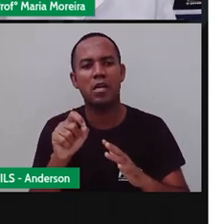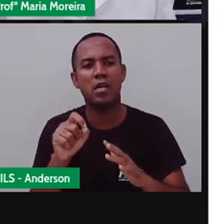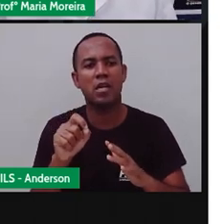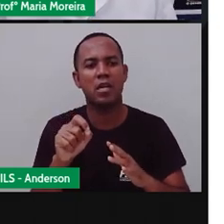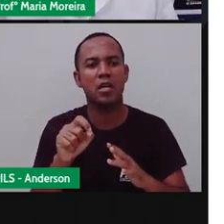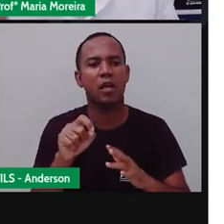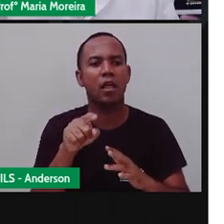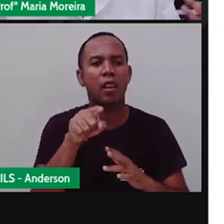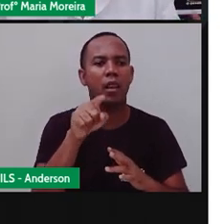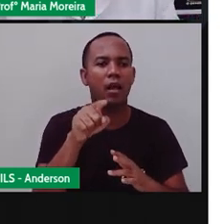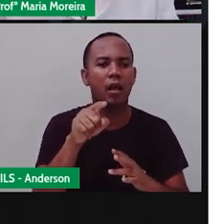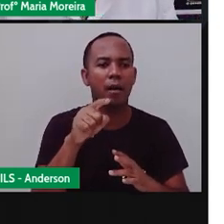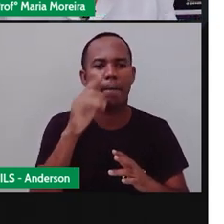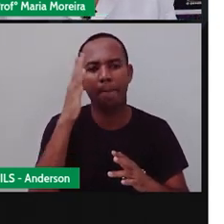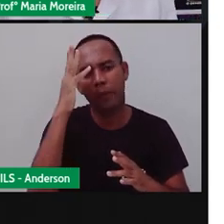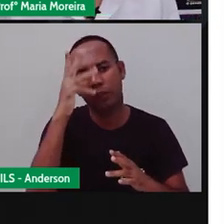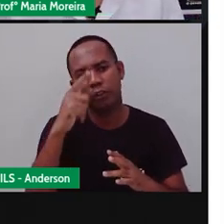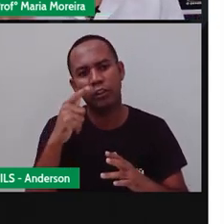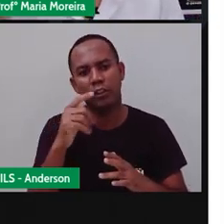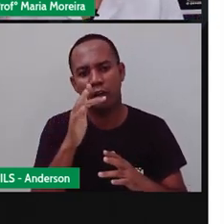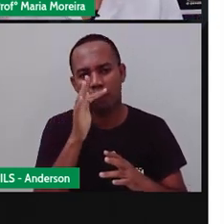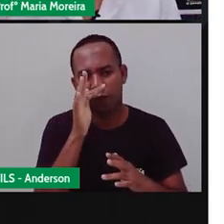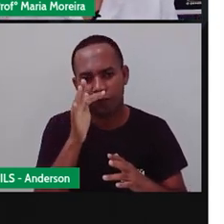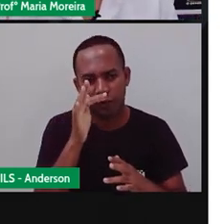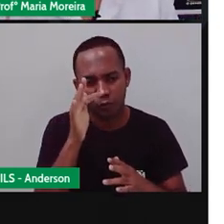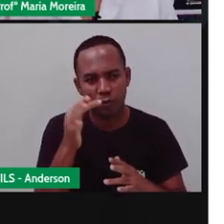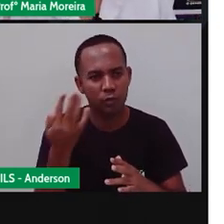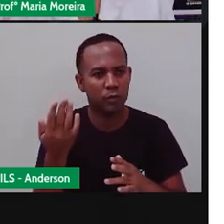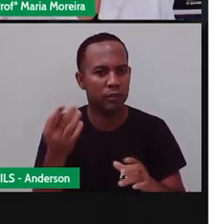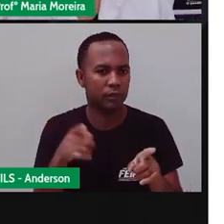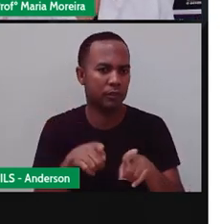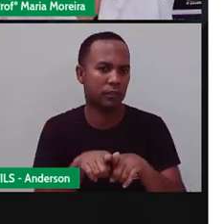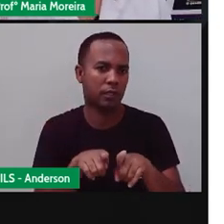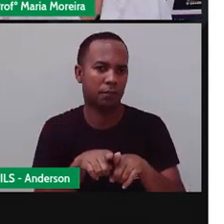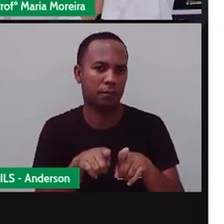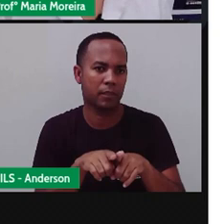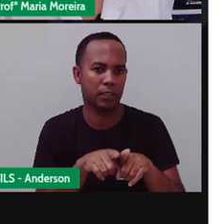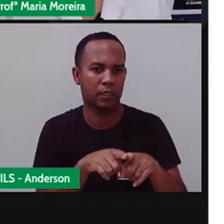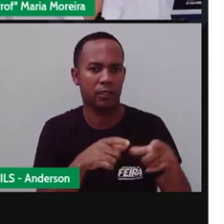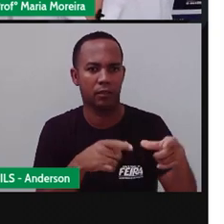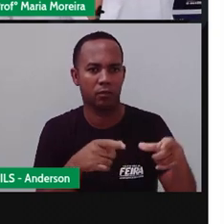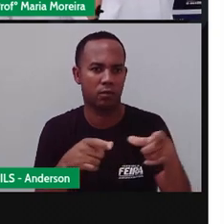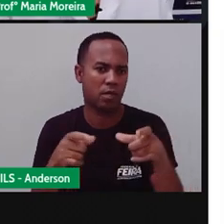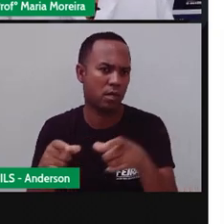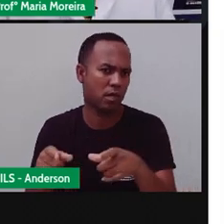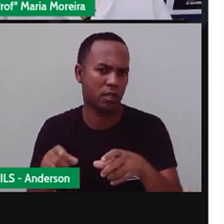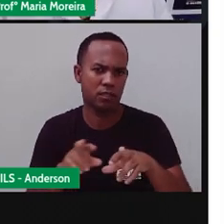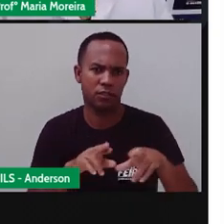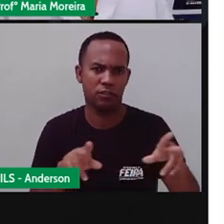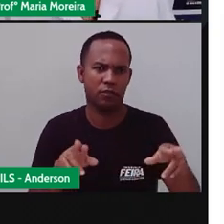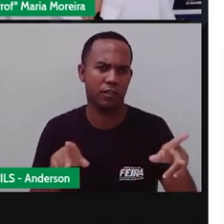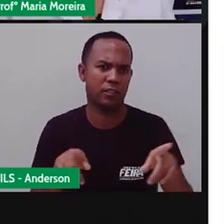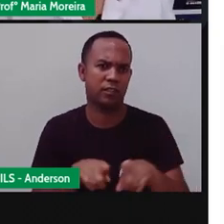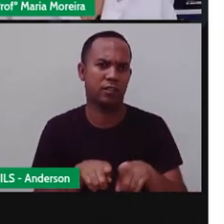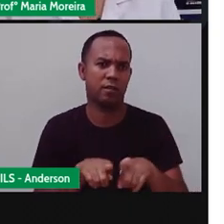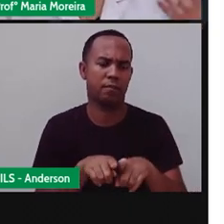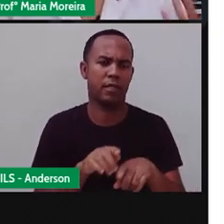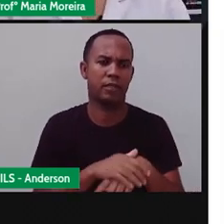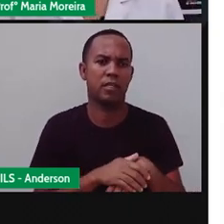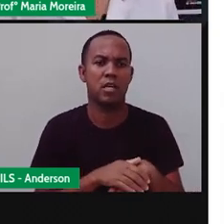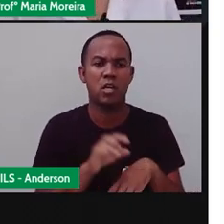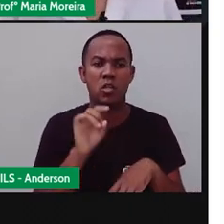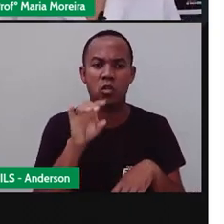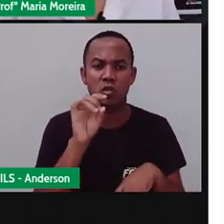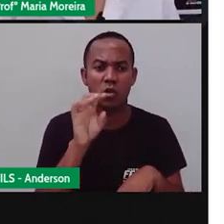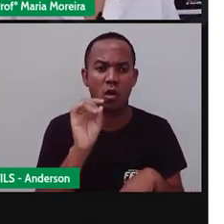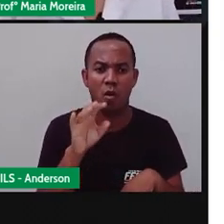belo. Como, por exemplo, as flores, os jardins, os parques. Mas, será que paisagem é só o